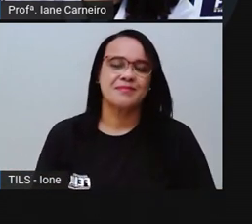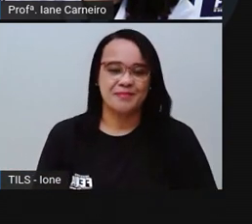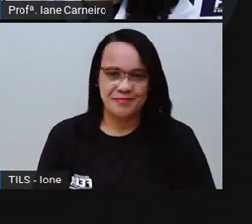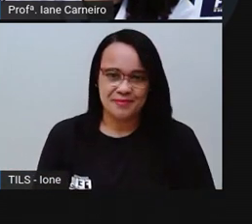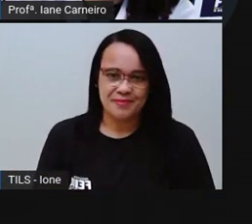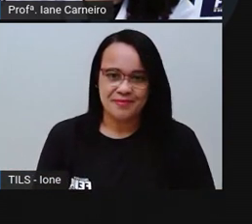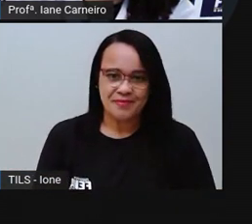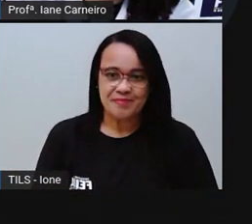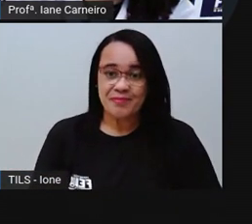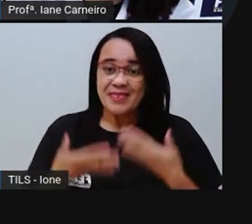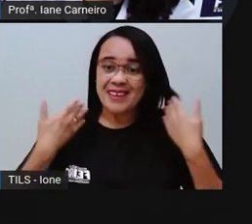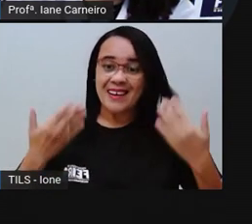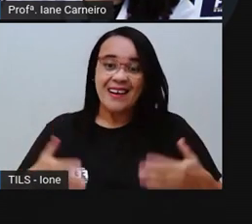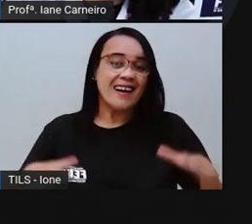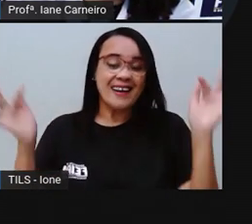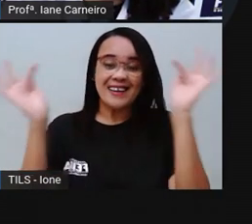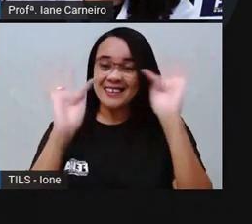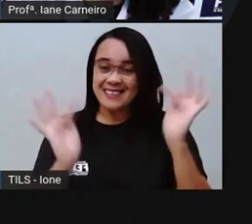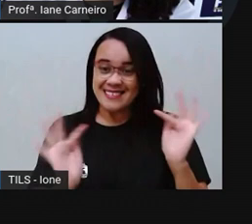Eita, que diversão.